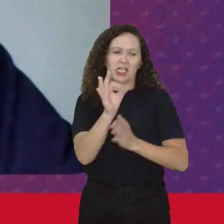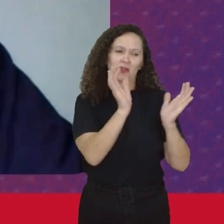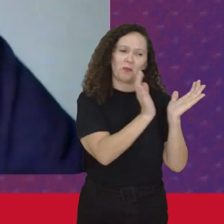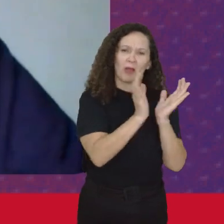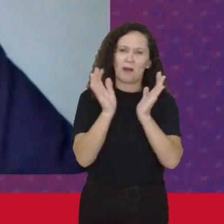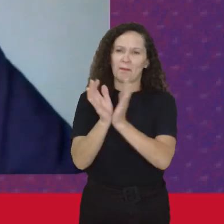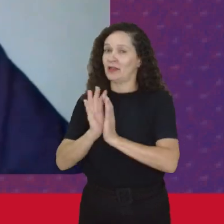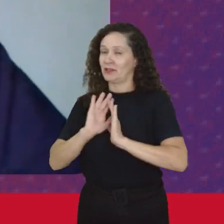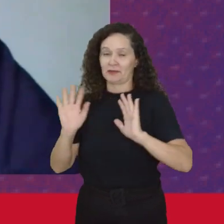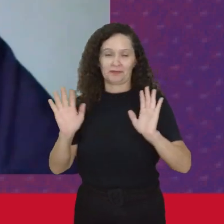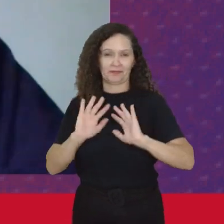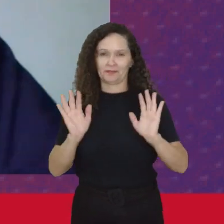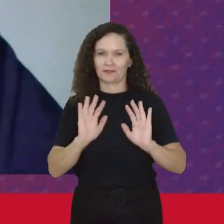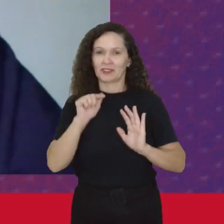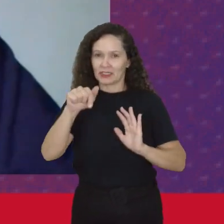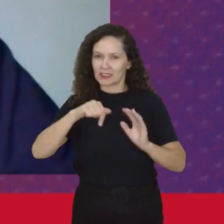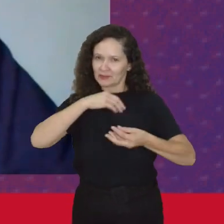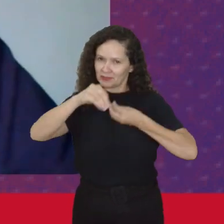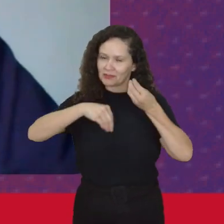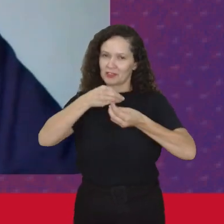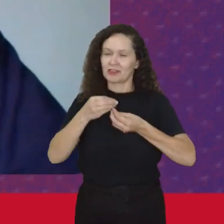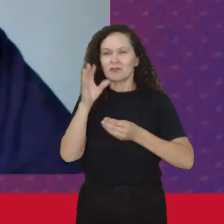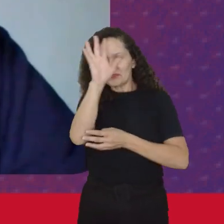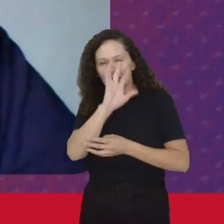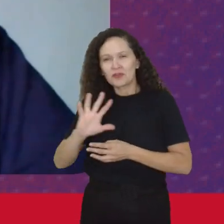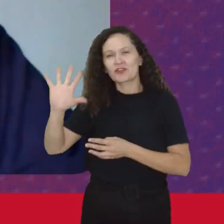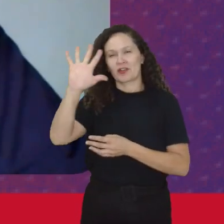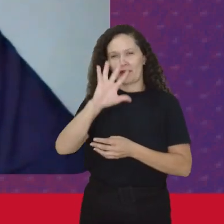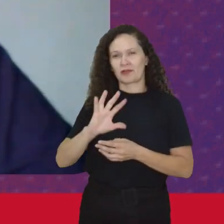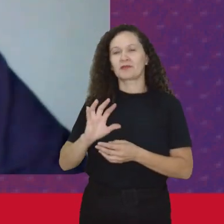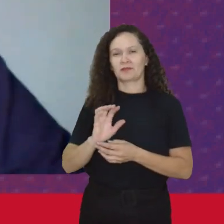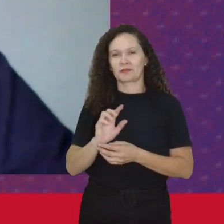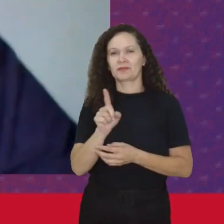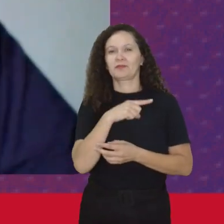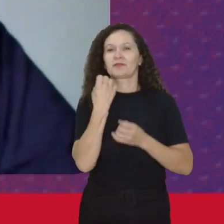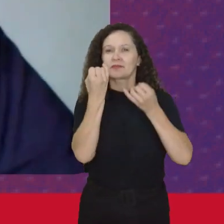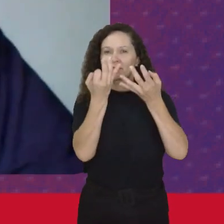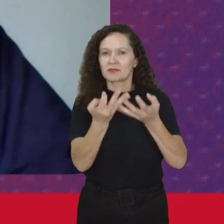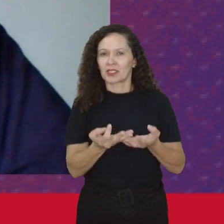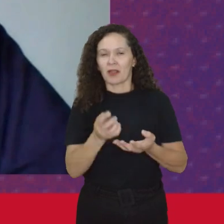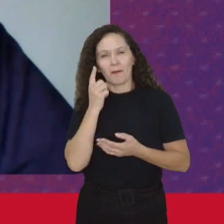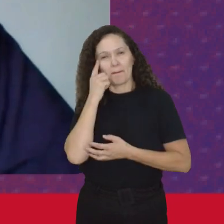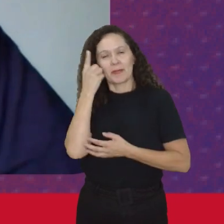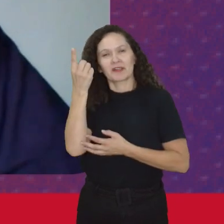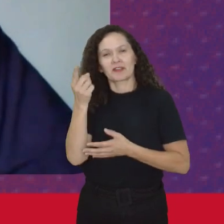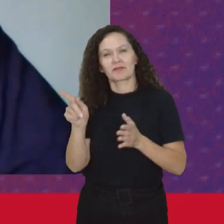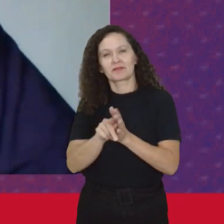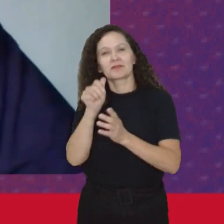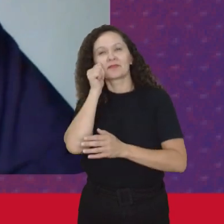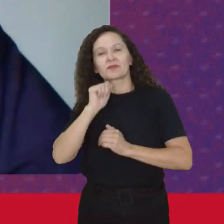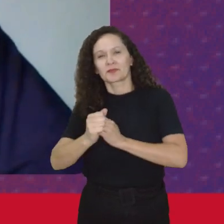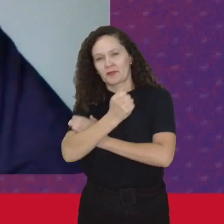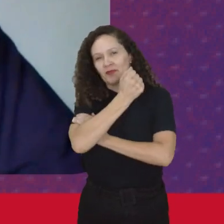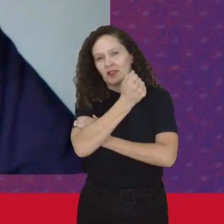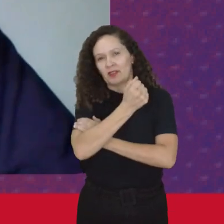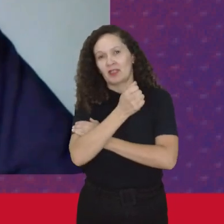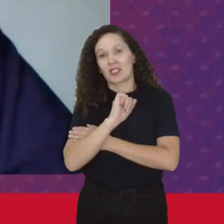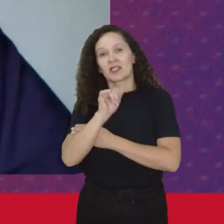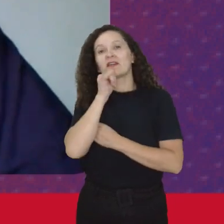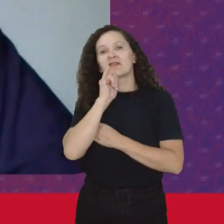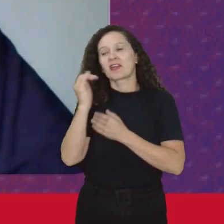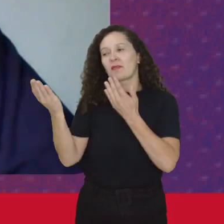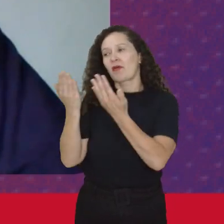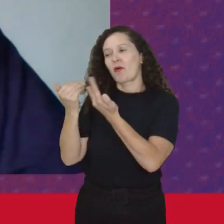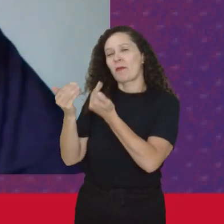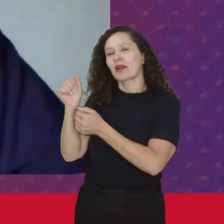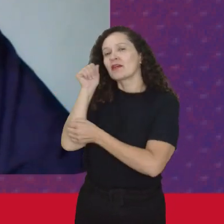Mas assim Como o marco geral Para a gente falar Sobre as correntes Se a gente olha Para o lado dos Estados Unidos